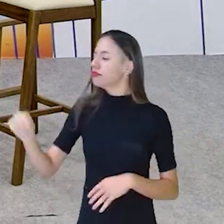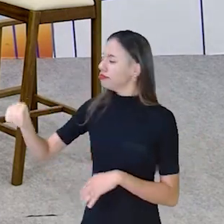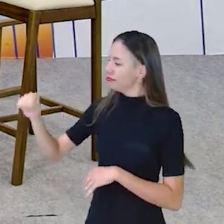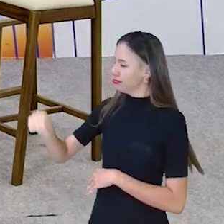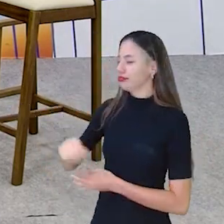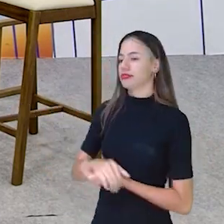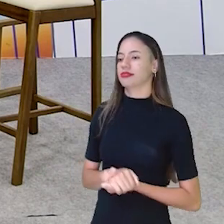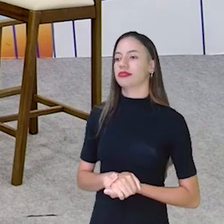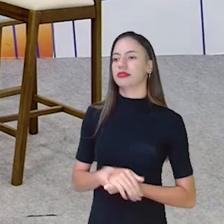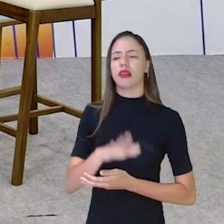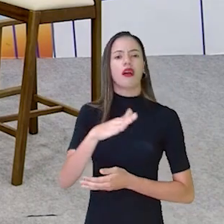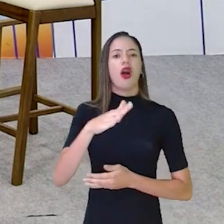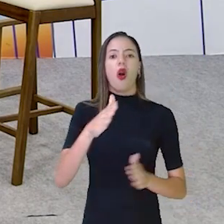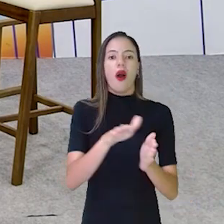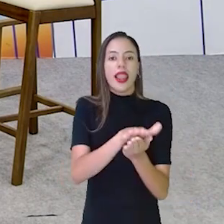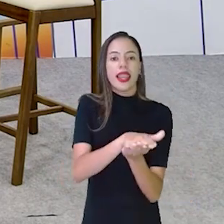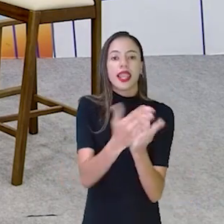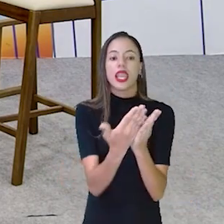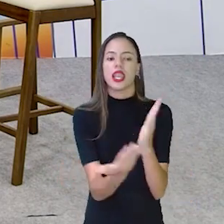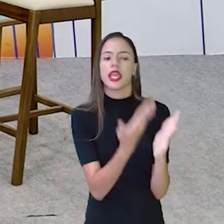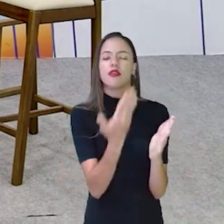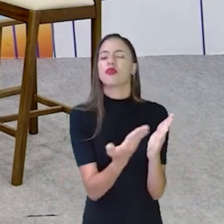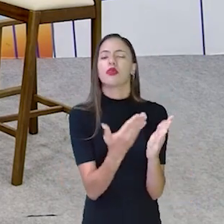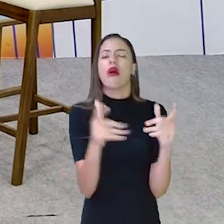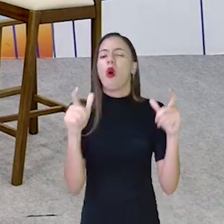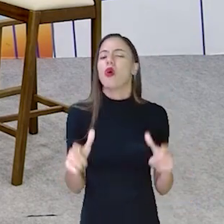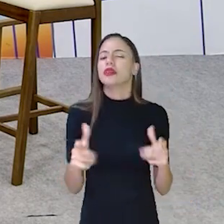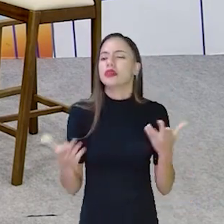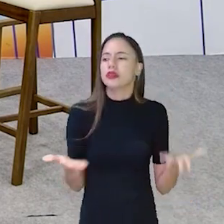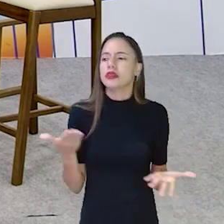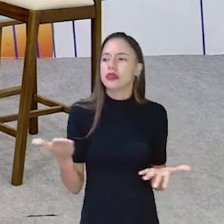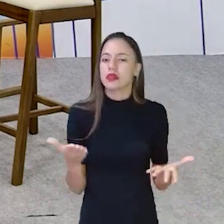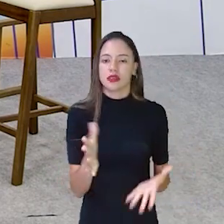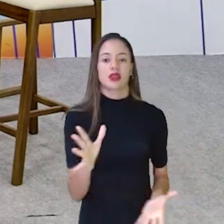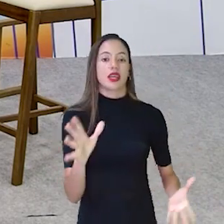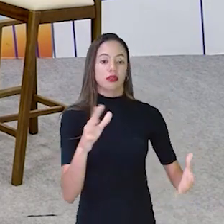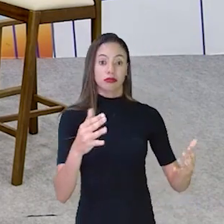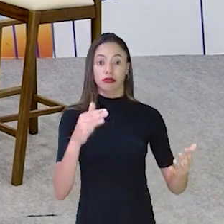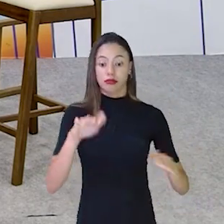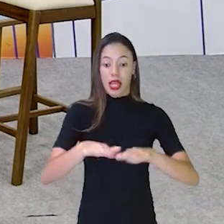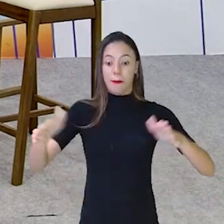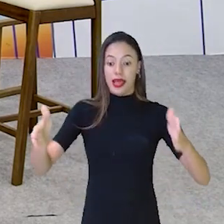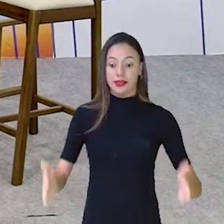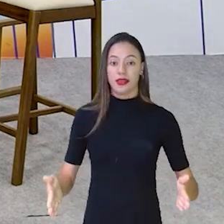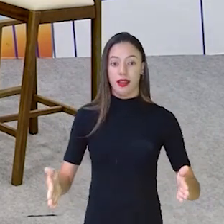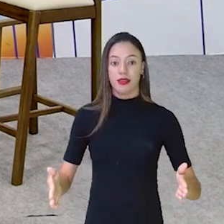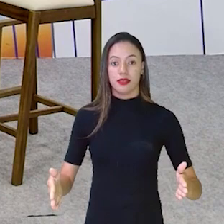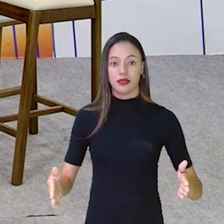E onde é que será que eu coloco esse livro, hein? Na mesa. Na mesa. Na mesa pra estudar, né?